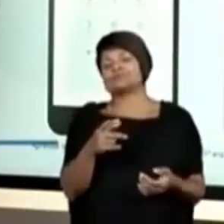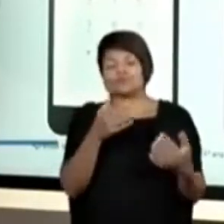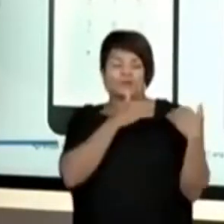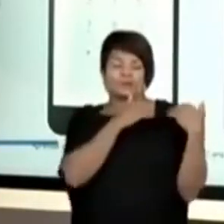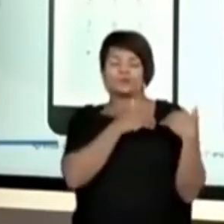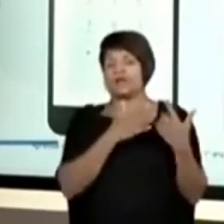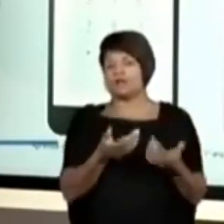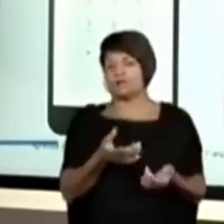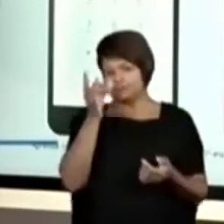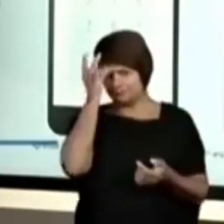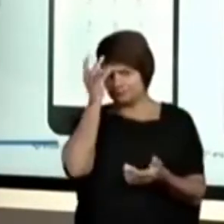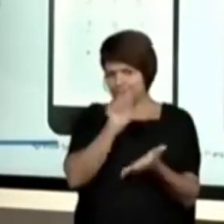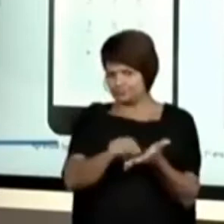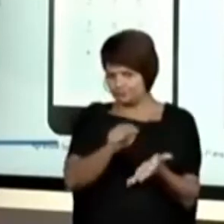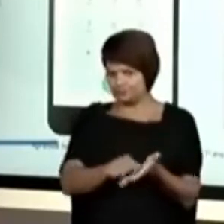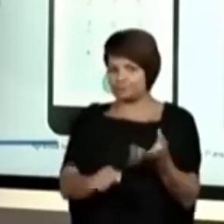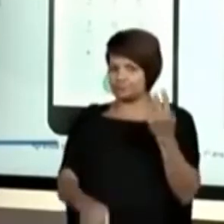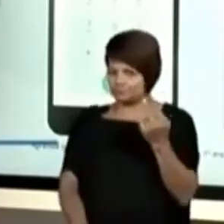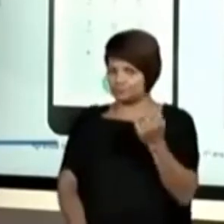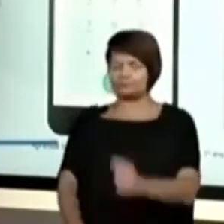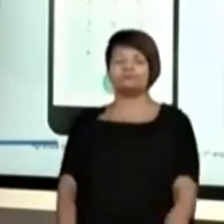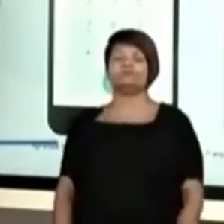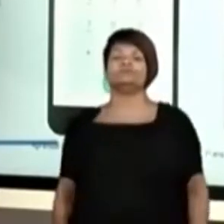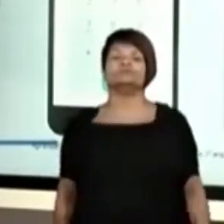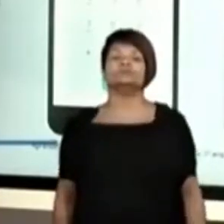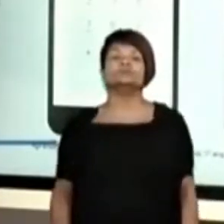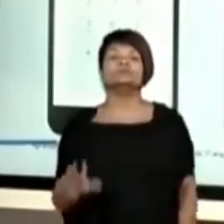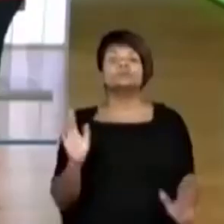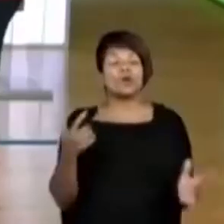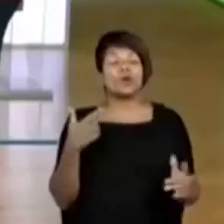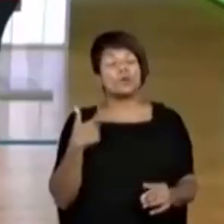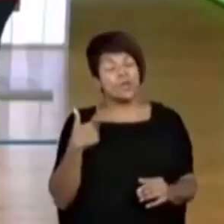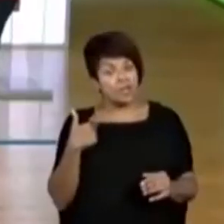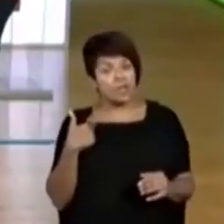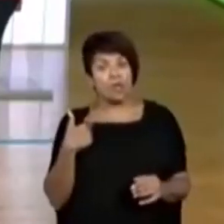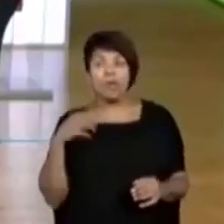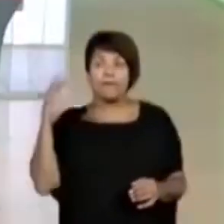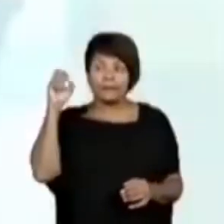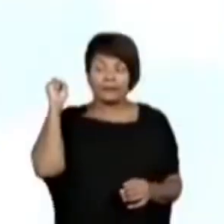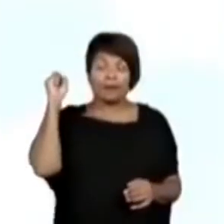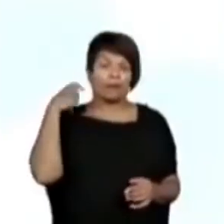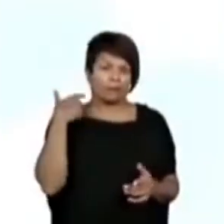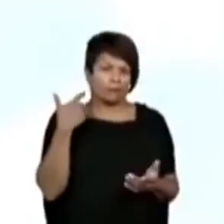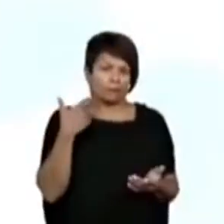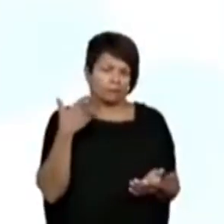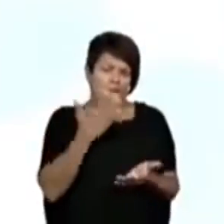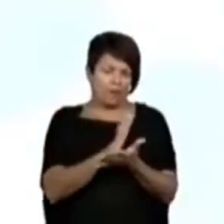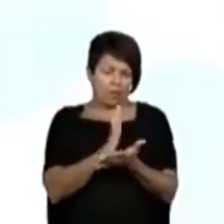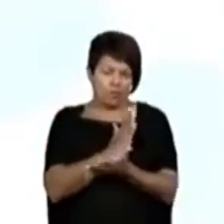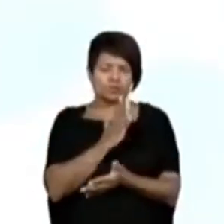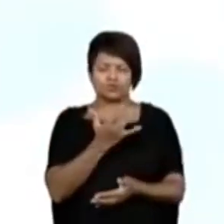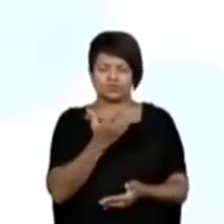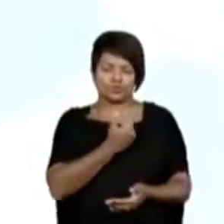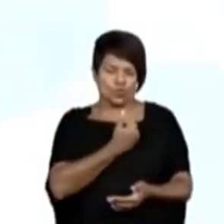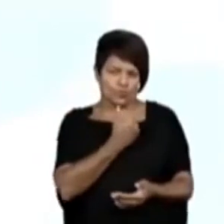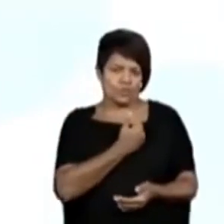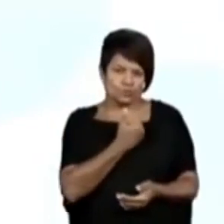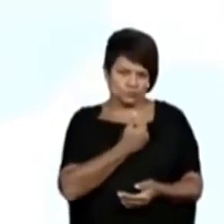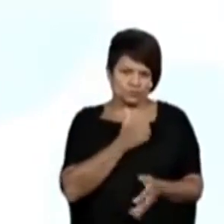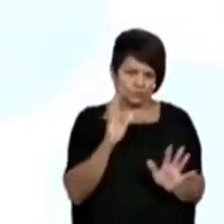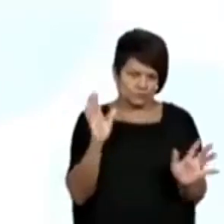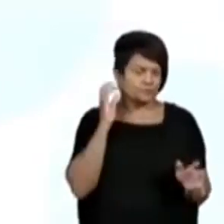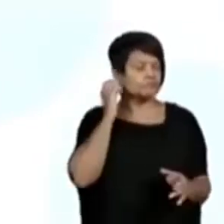também memorizado. Então, eu peguei aqui alguns telefones para a gente ler, né?